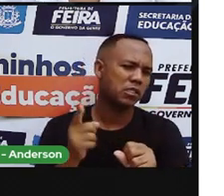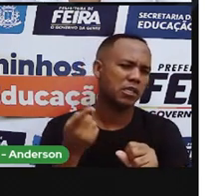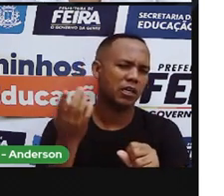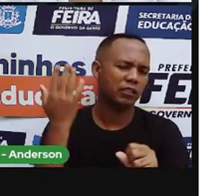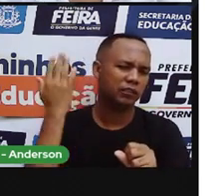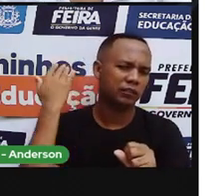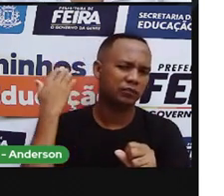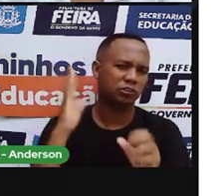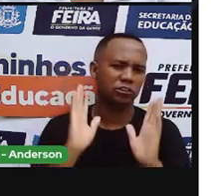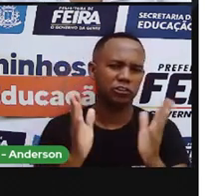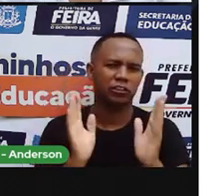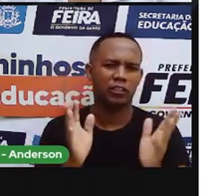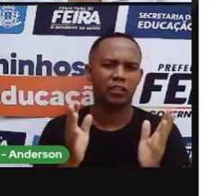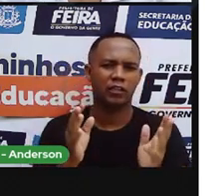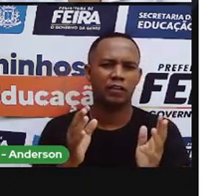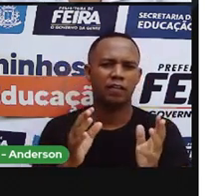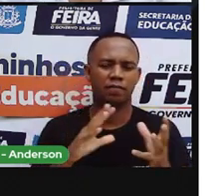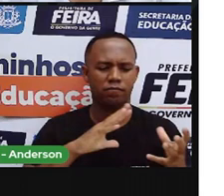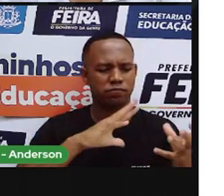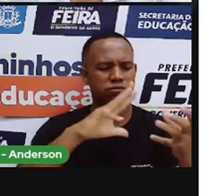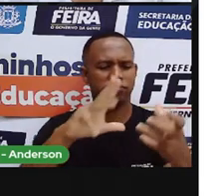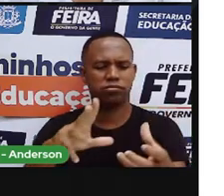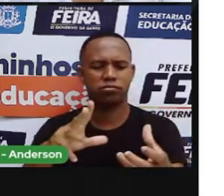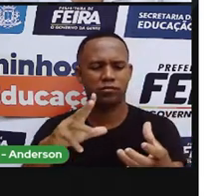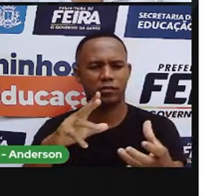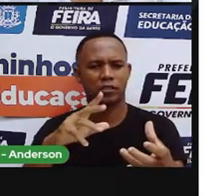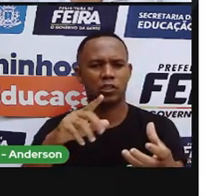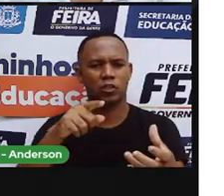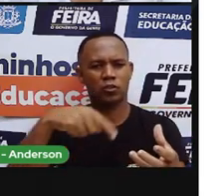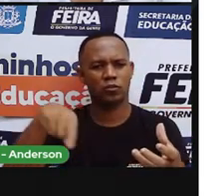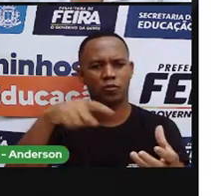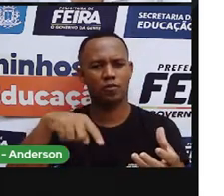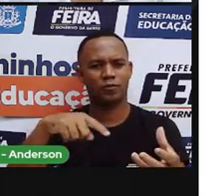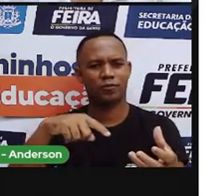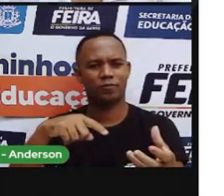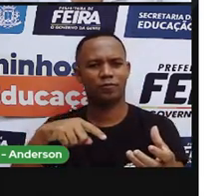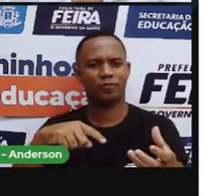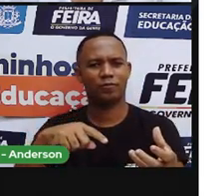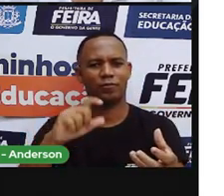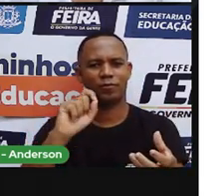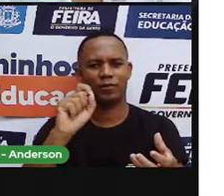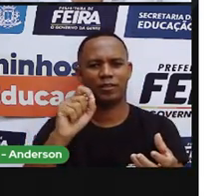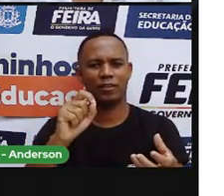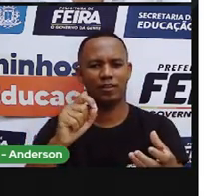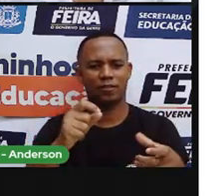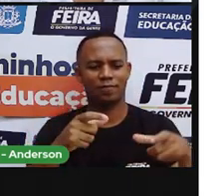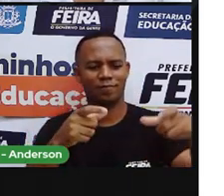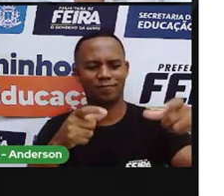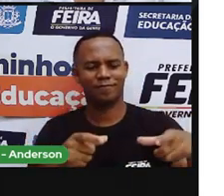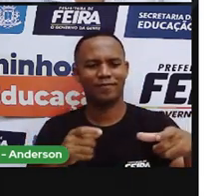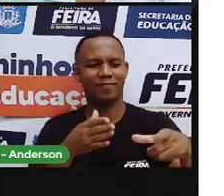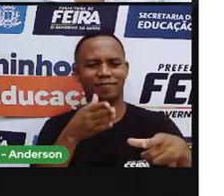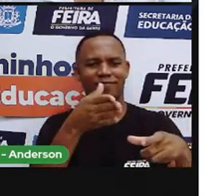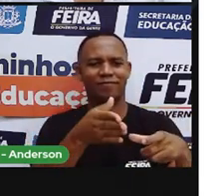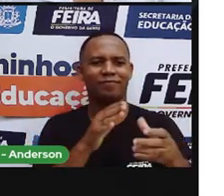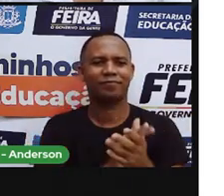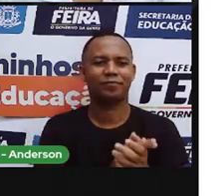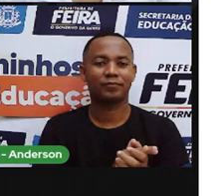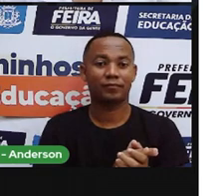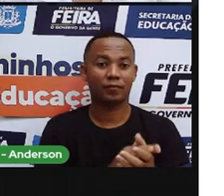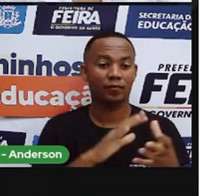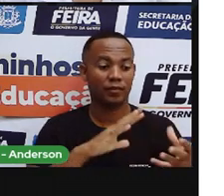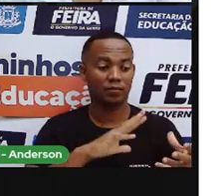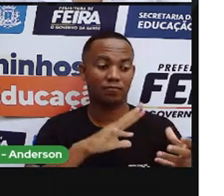milhões de anos formado, é o nosso planeta Terra. Planeta com nós habitados. Mas o